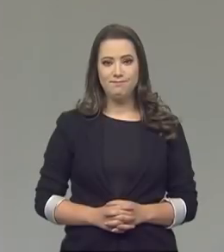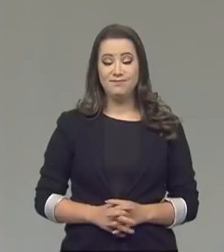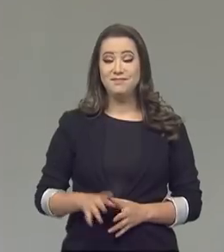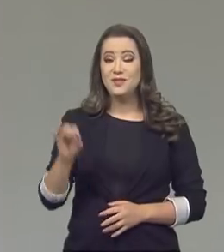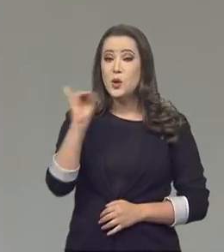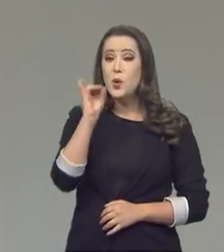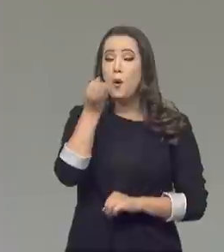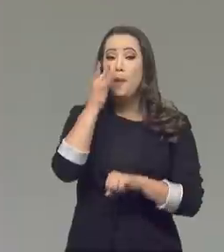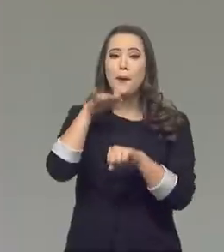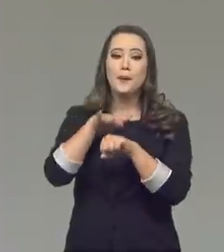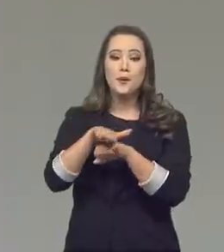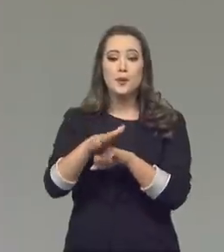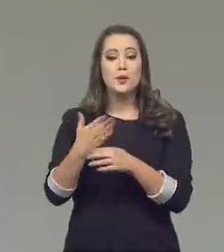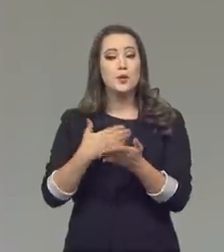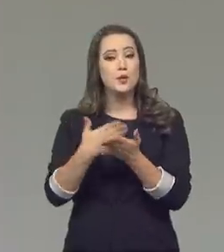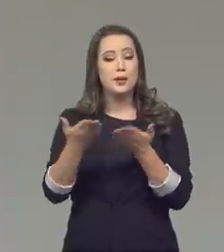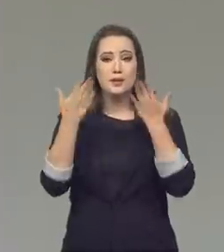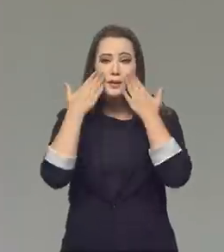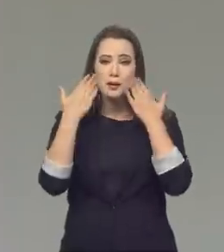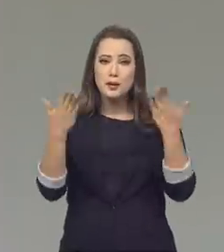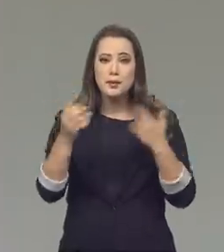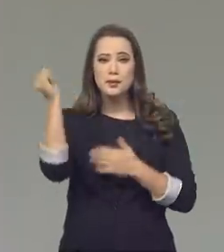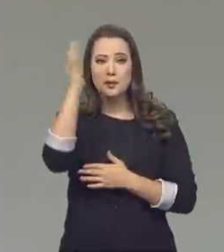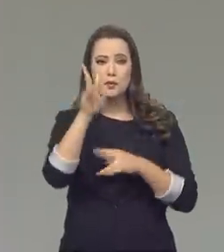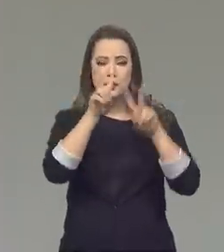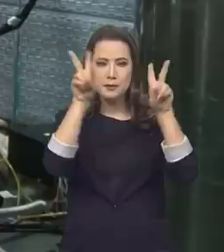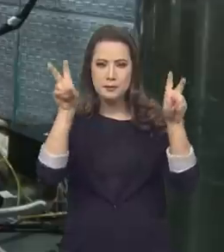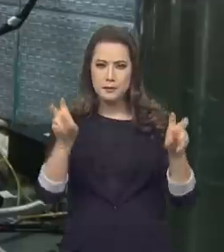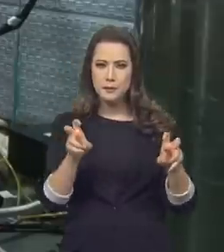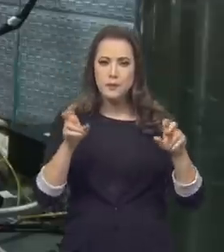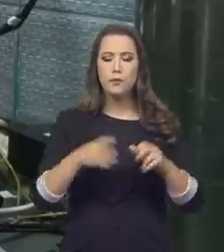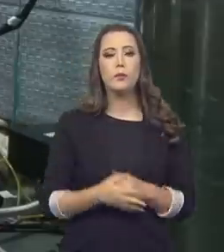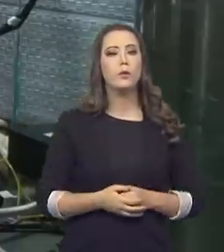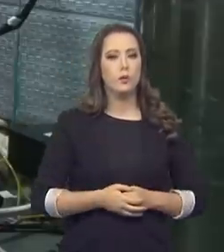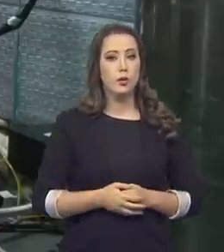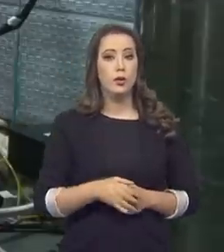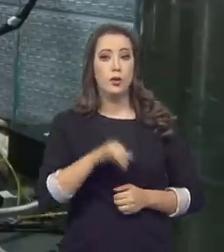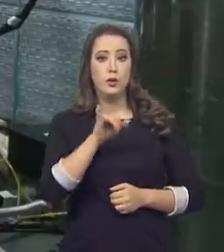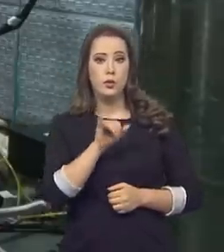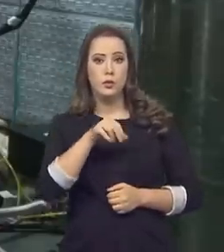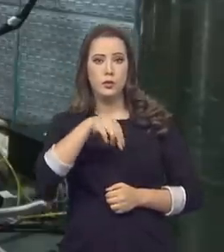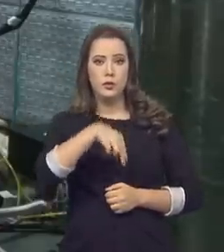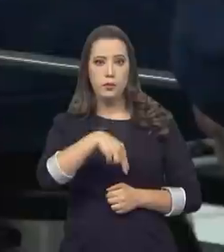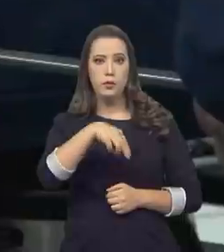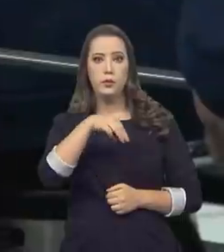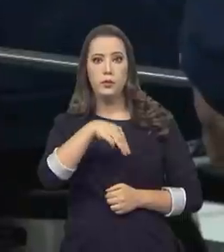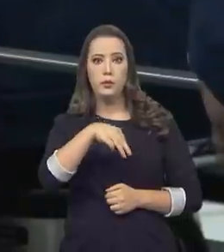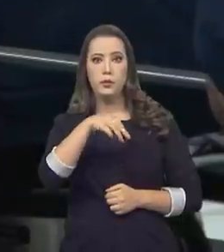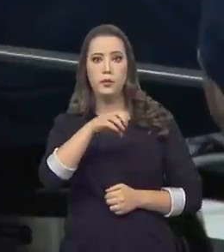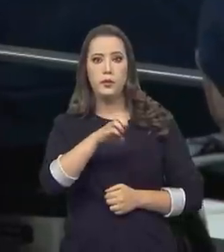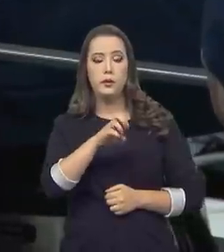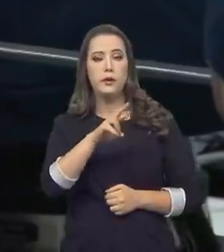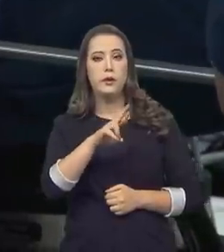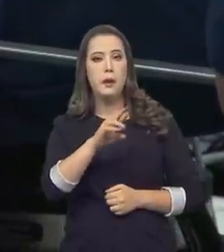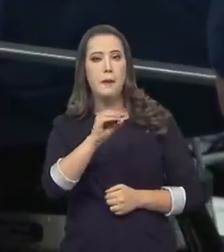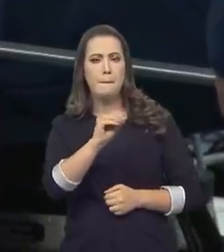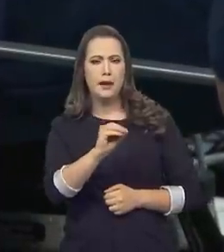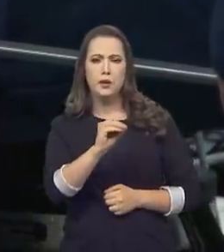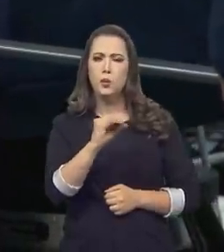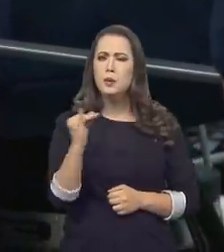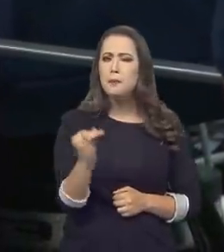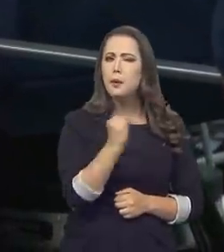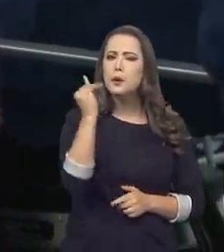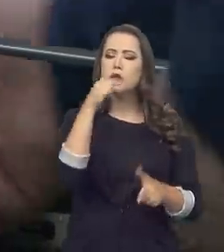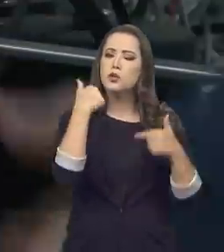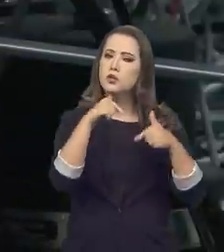Olá, boa noite. Começa agora mais um Brasil em Pauta. O Inmetro tem funções essenciais que envolvem o